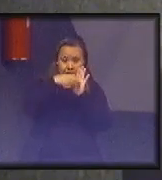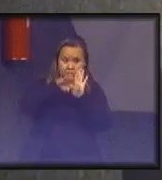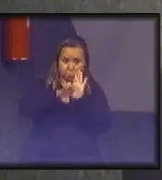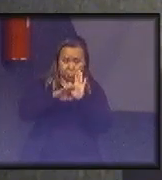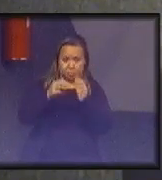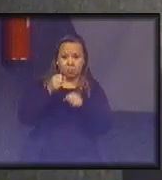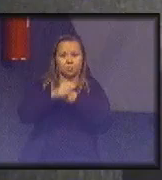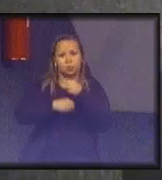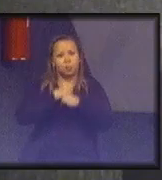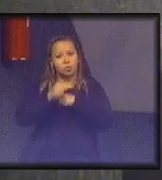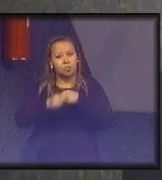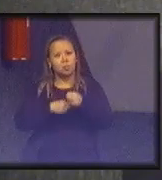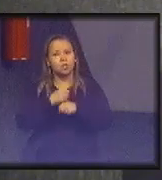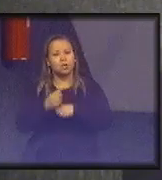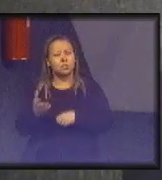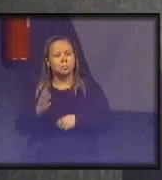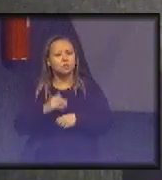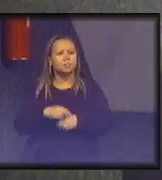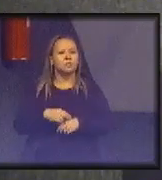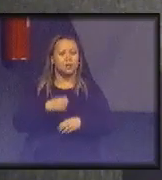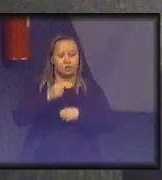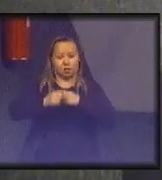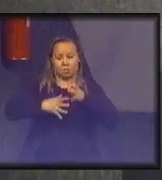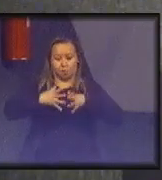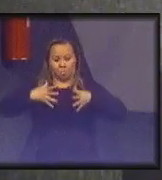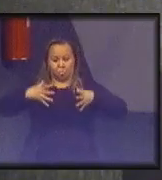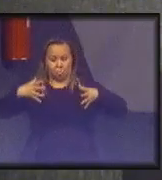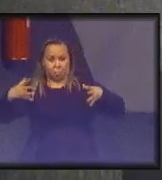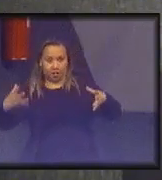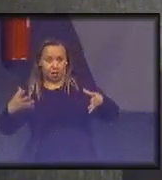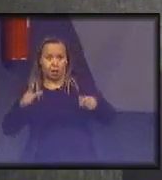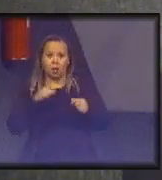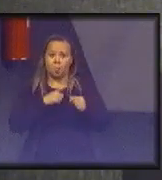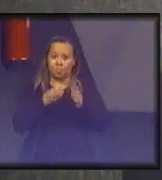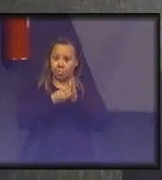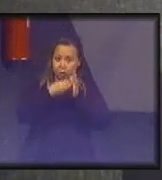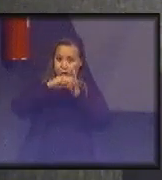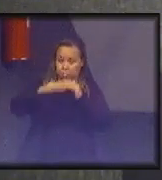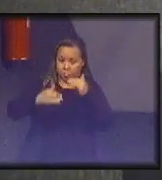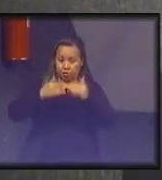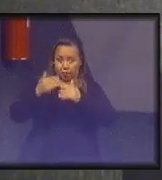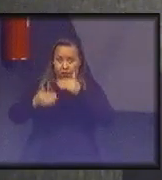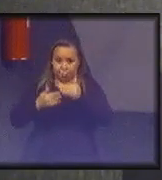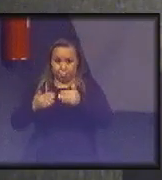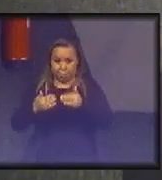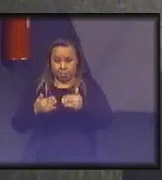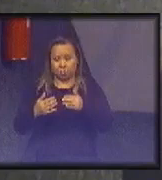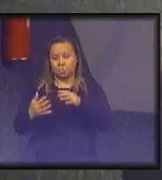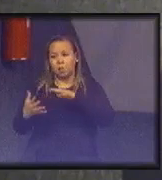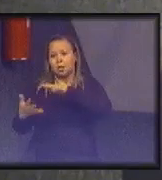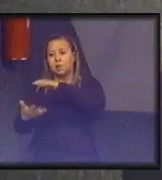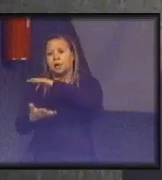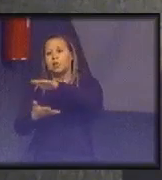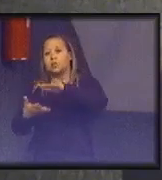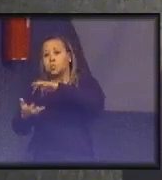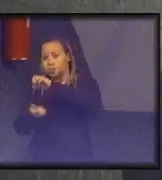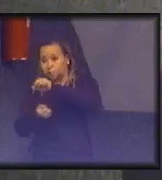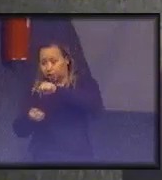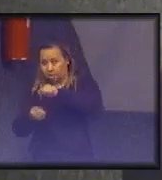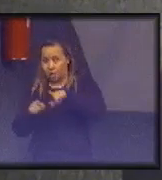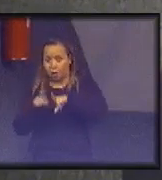ano que vem, a ideia é aumentar o escopo, porque aí a gente vai ter o indicador de desenvolvimento sustentável, que eu vou mostrar logo depois desses slides,